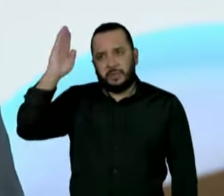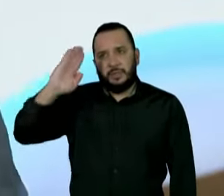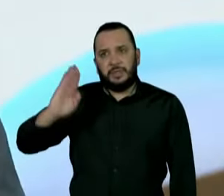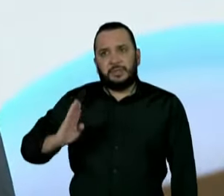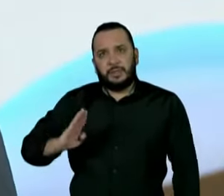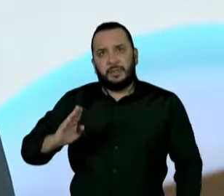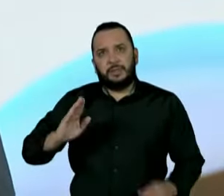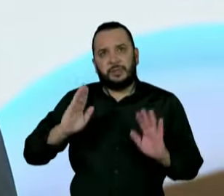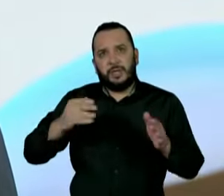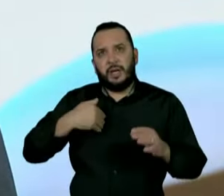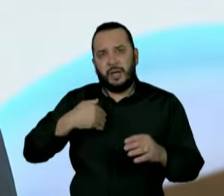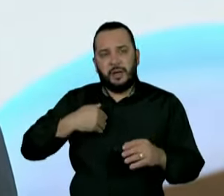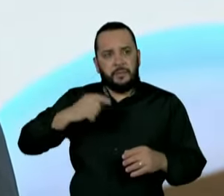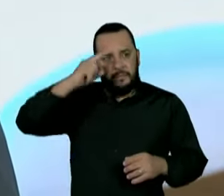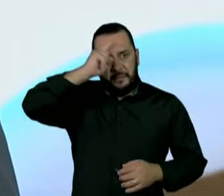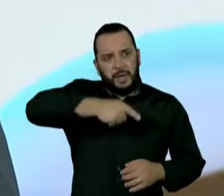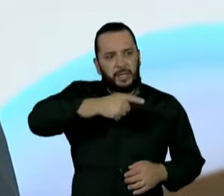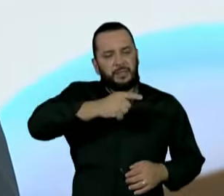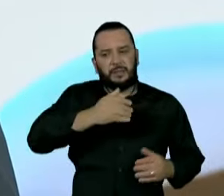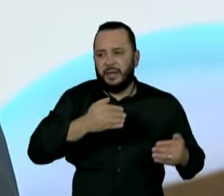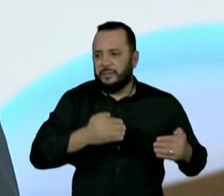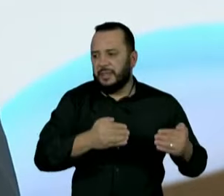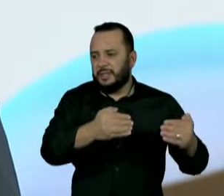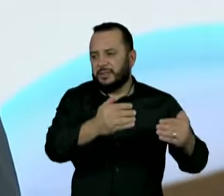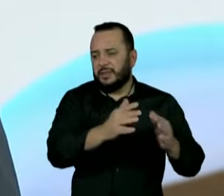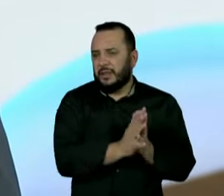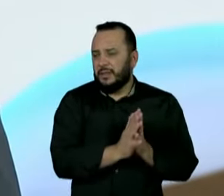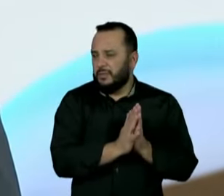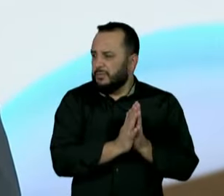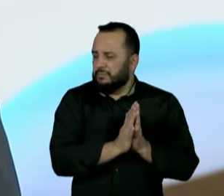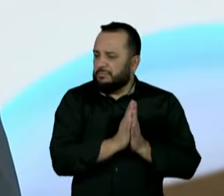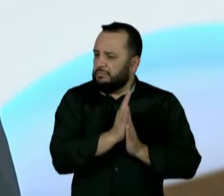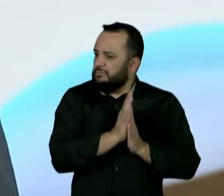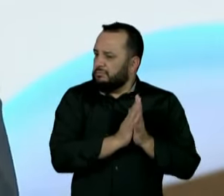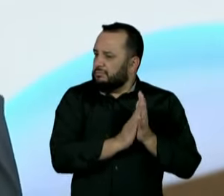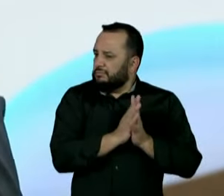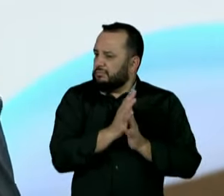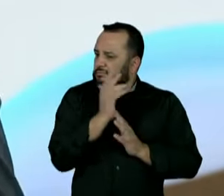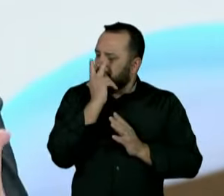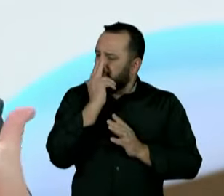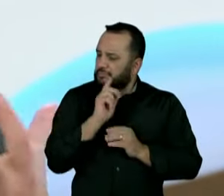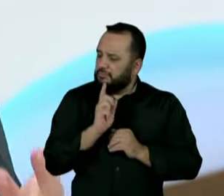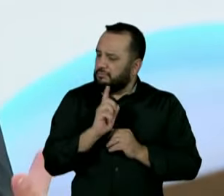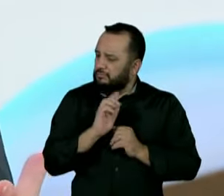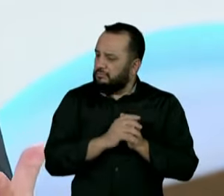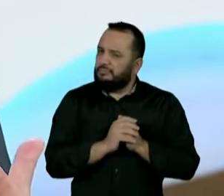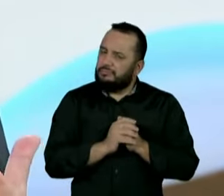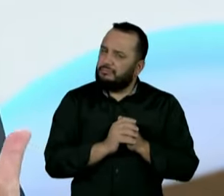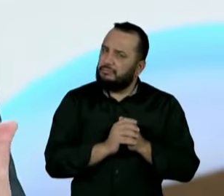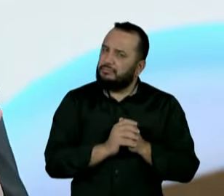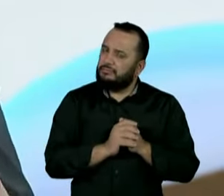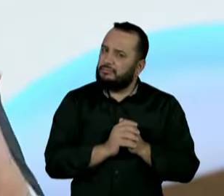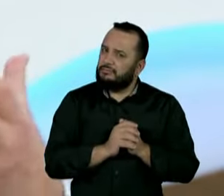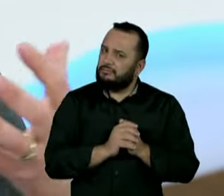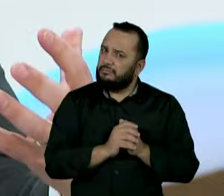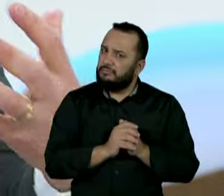acho que um ministério, é uma posição assim que talvez passe por uma